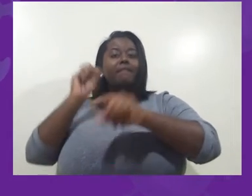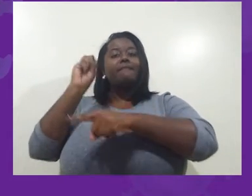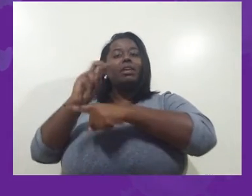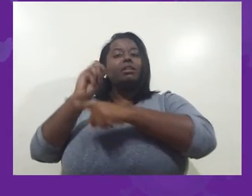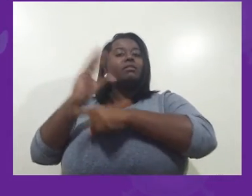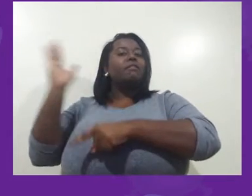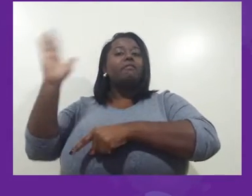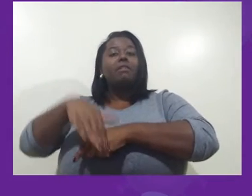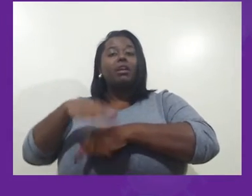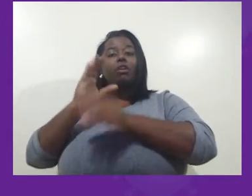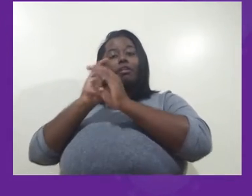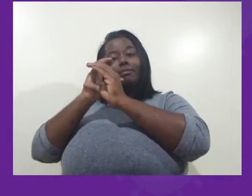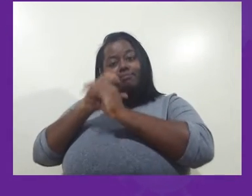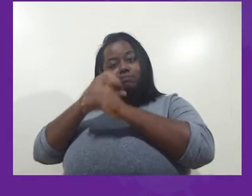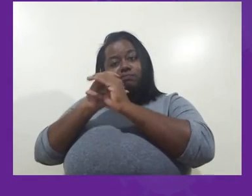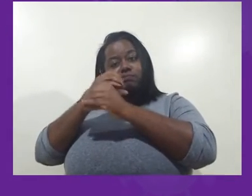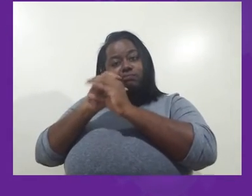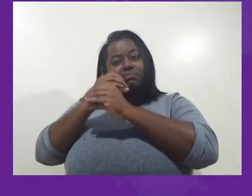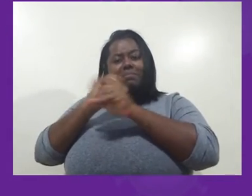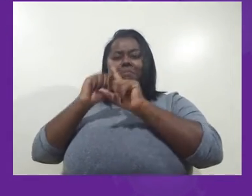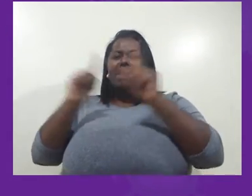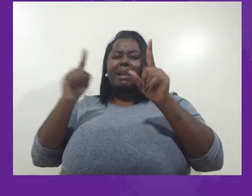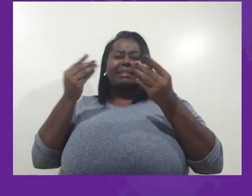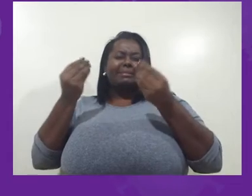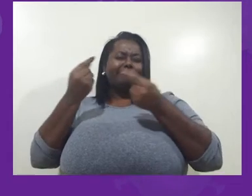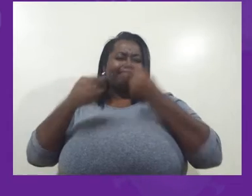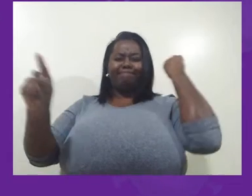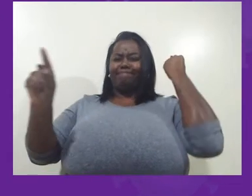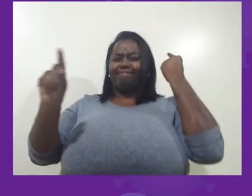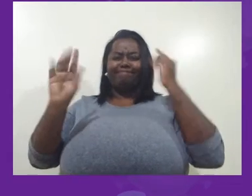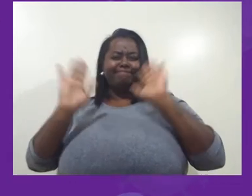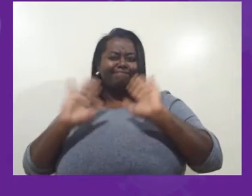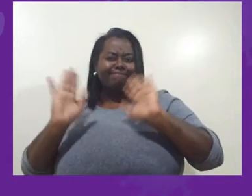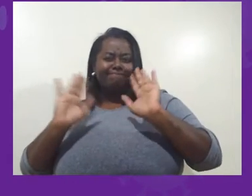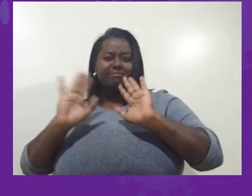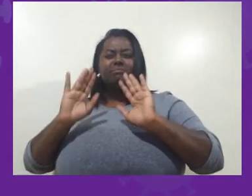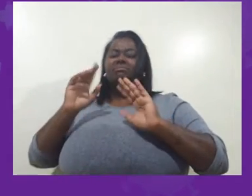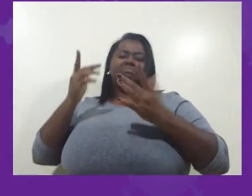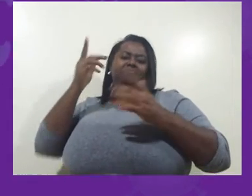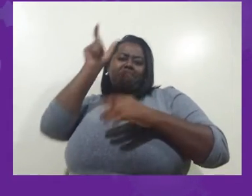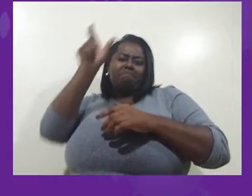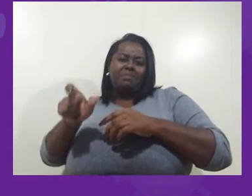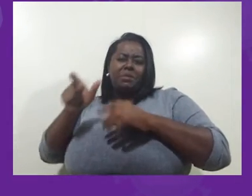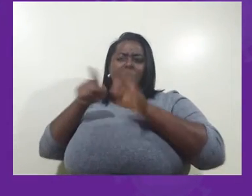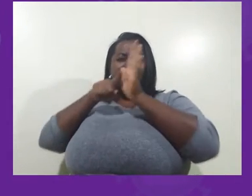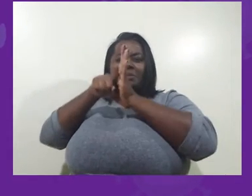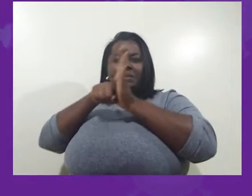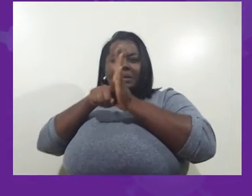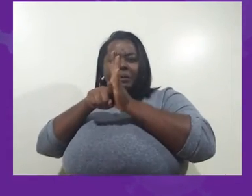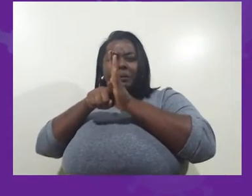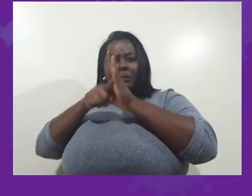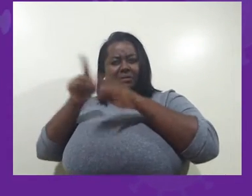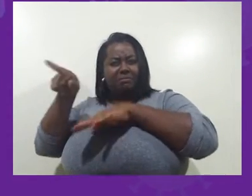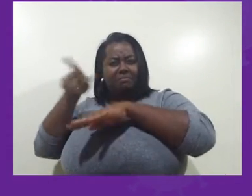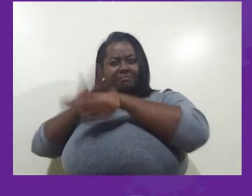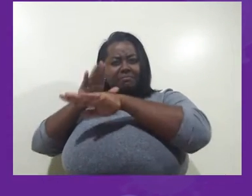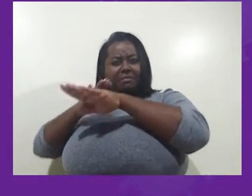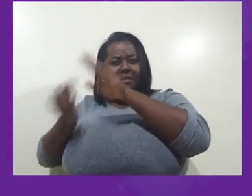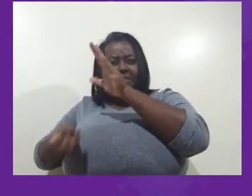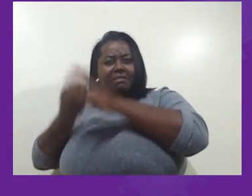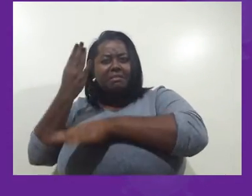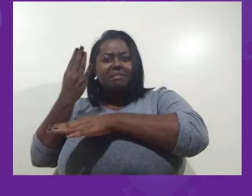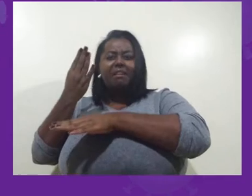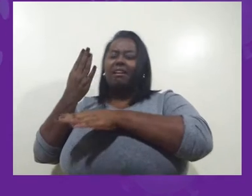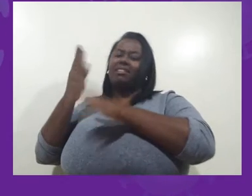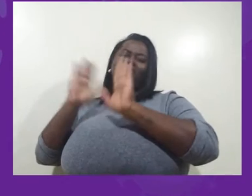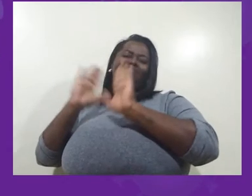Pesquisador nenhum produz vírus dessa maneira. Então, isso também é especulativo. Não podemos confiar também nesse tipo